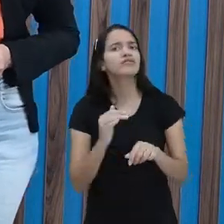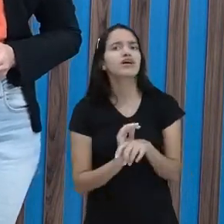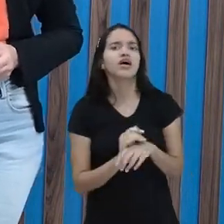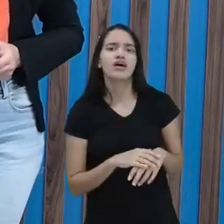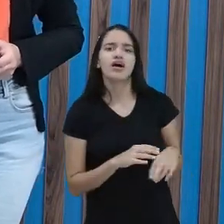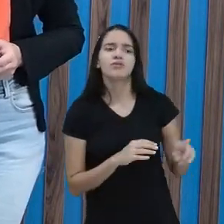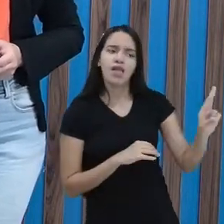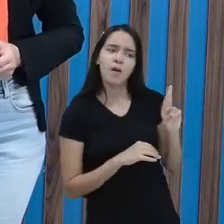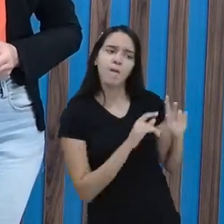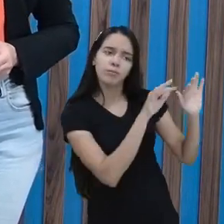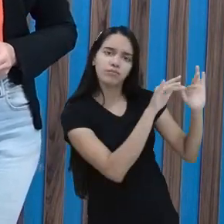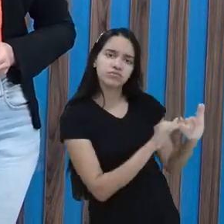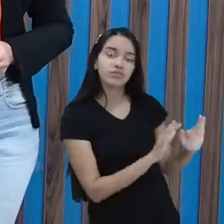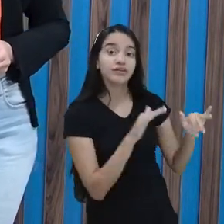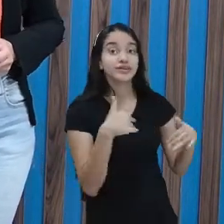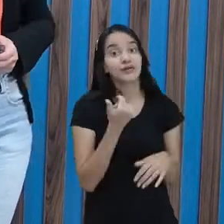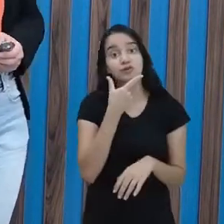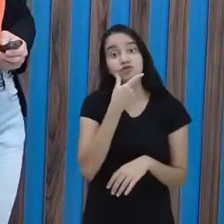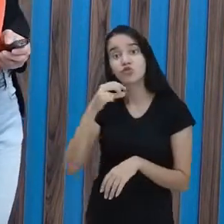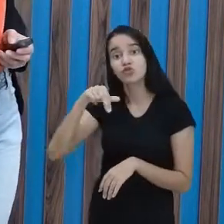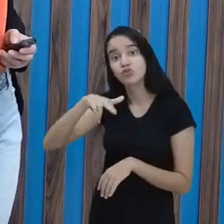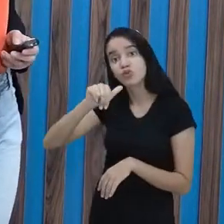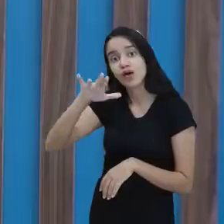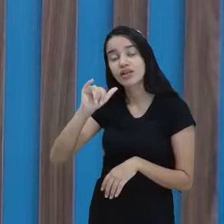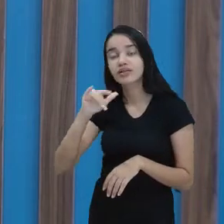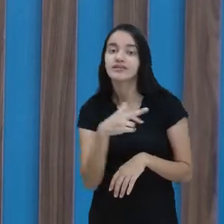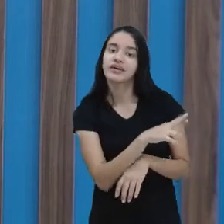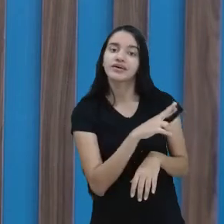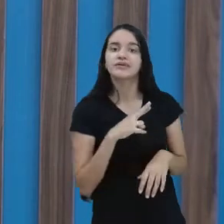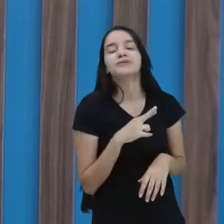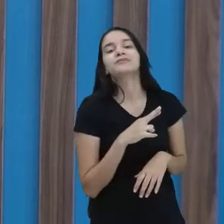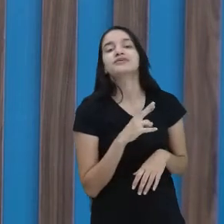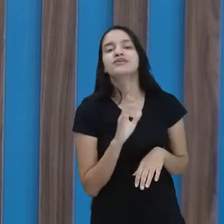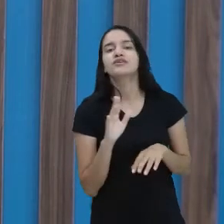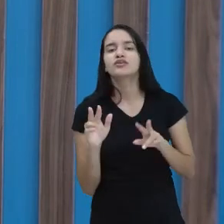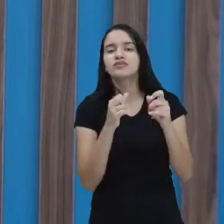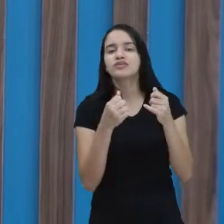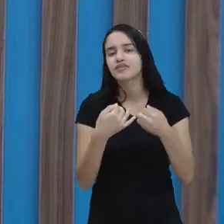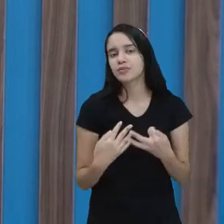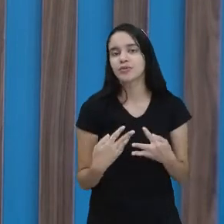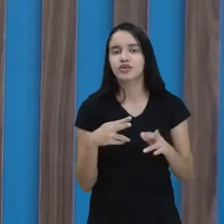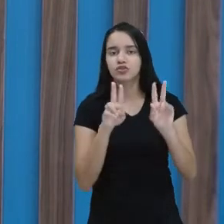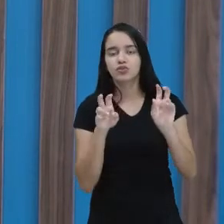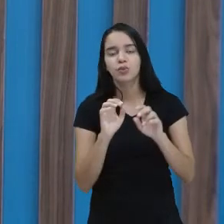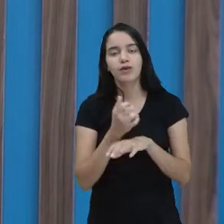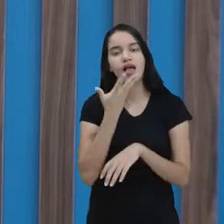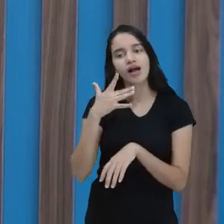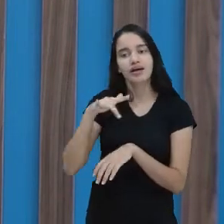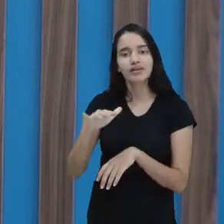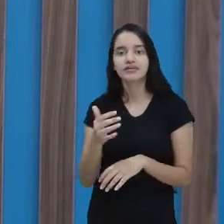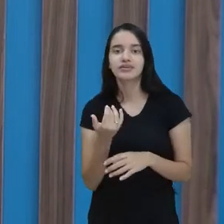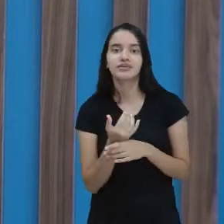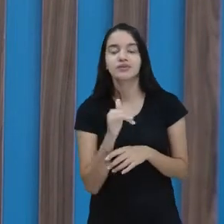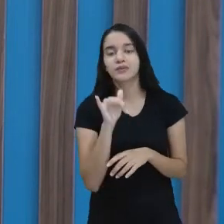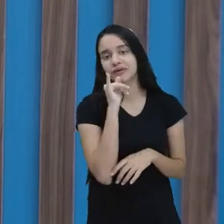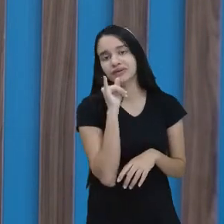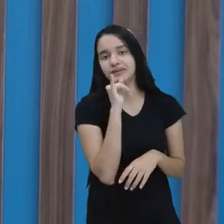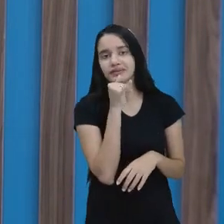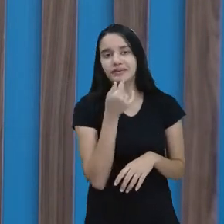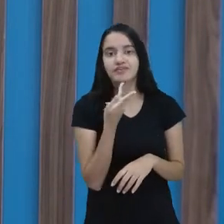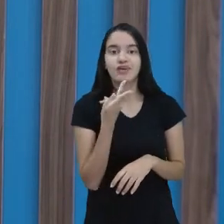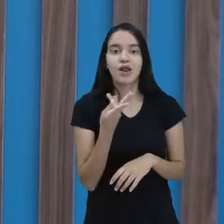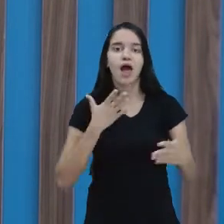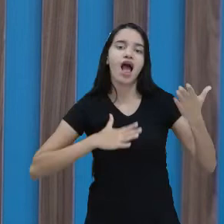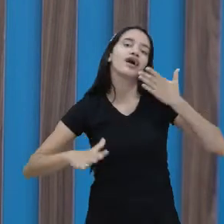no chat. Nuala, estava aqui respondendo quando a gente estava falando da criança, né? Dando um exemplo. Ela colocou aqui